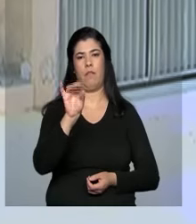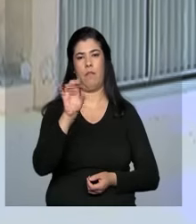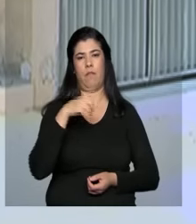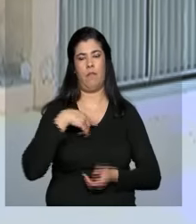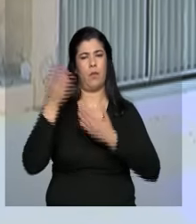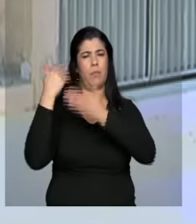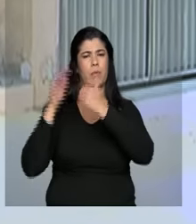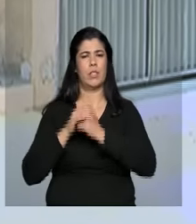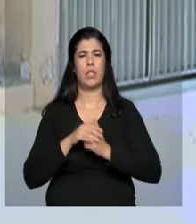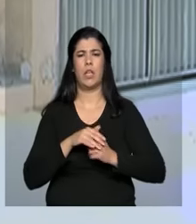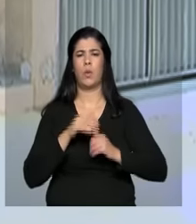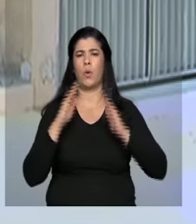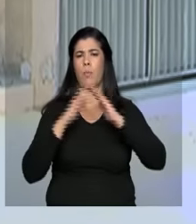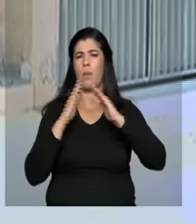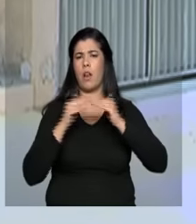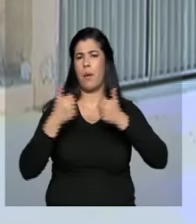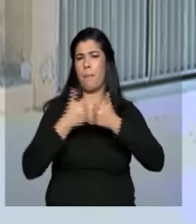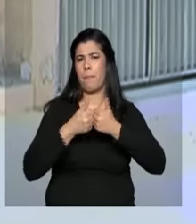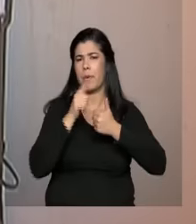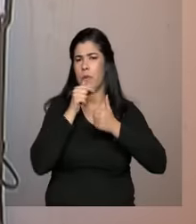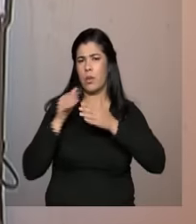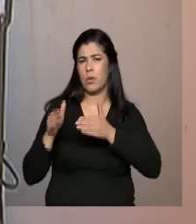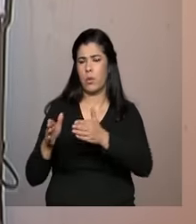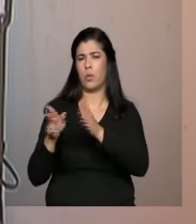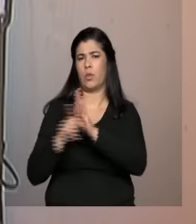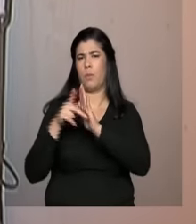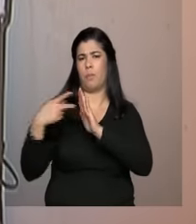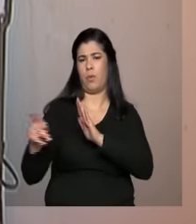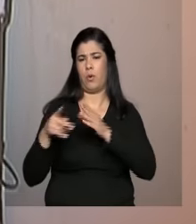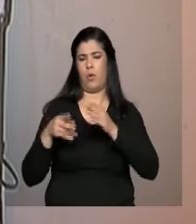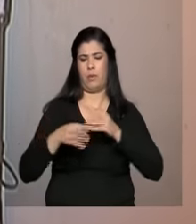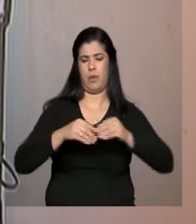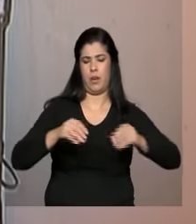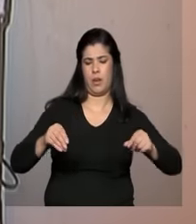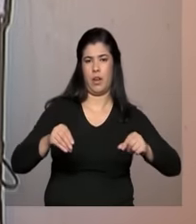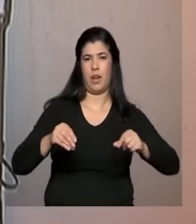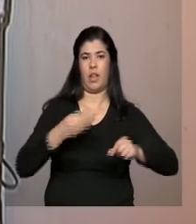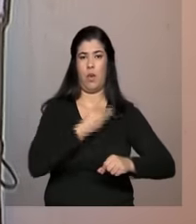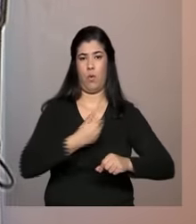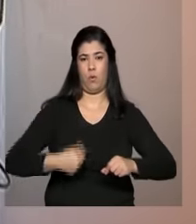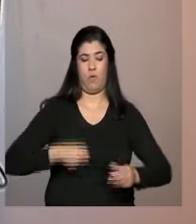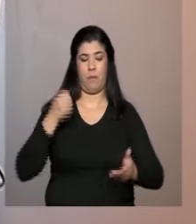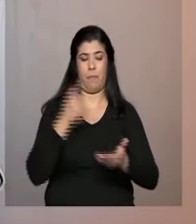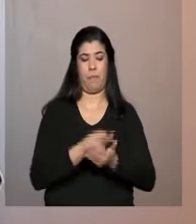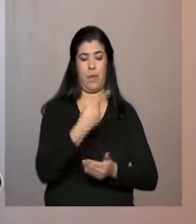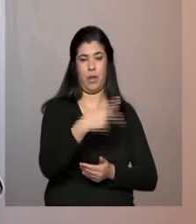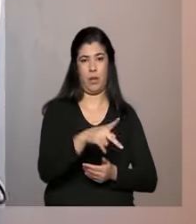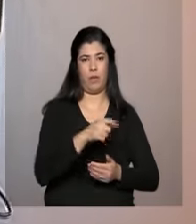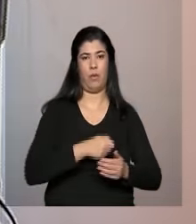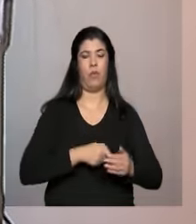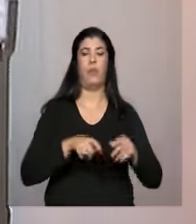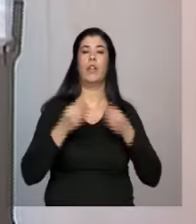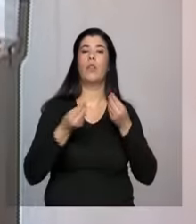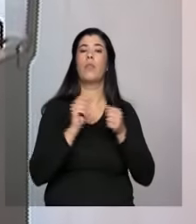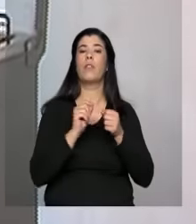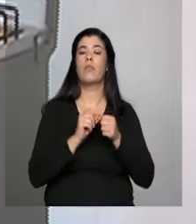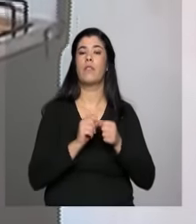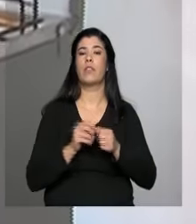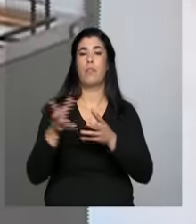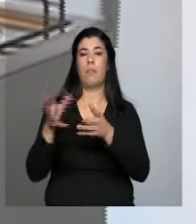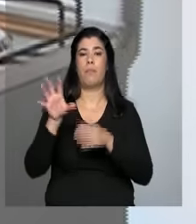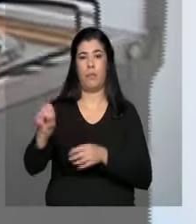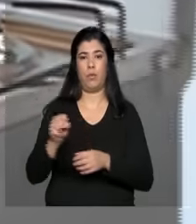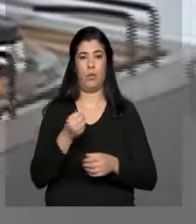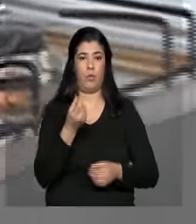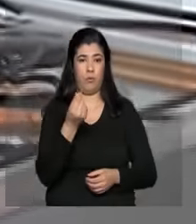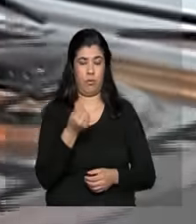Morava na beira do rio e como era proprietário da terra, foi indenizado pelo governo. Com o dinheiro, comprou uma casa na cidade e se